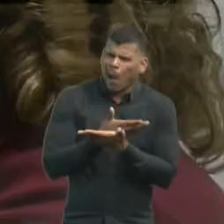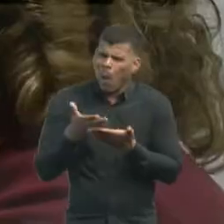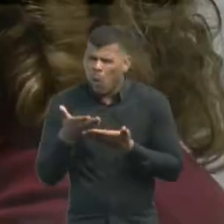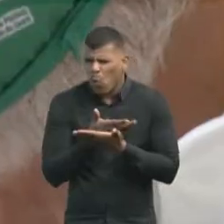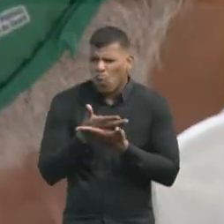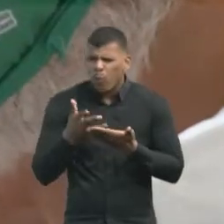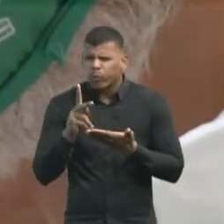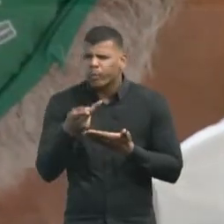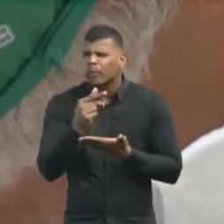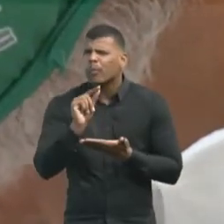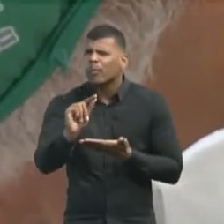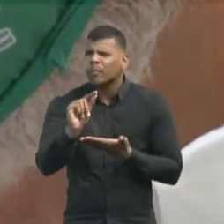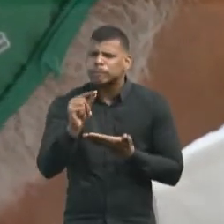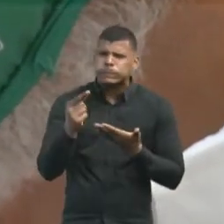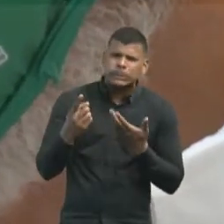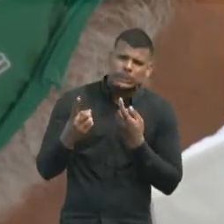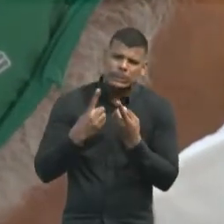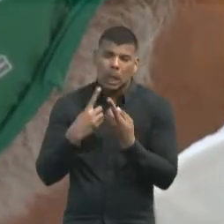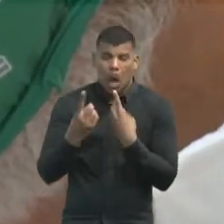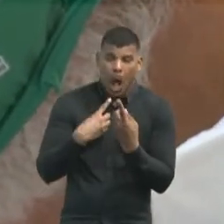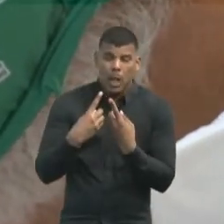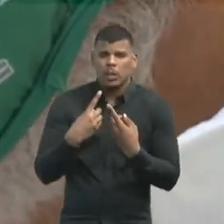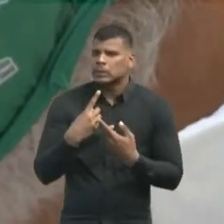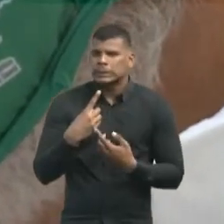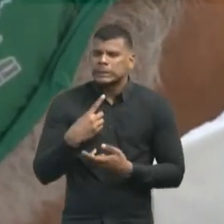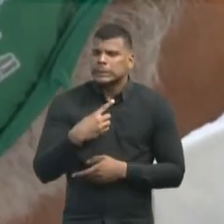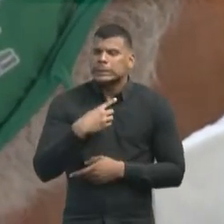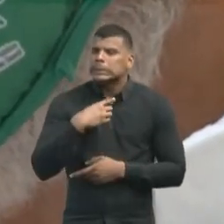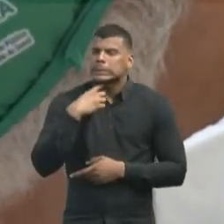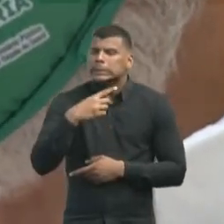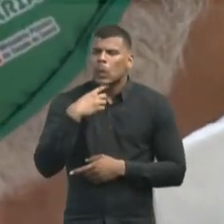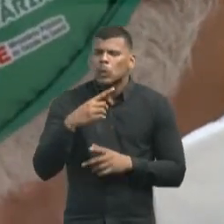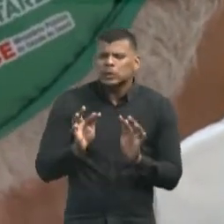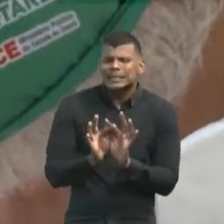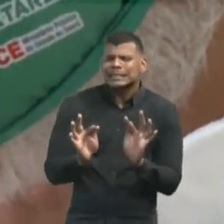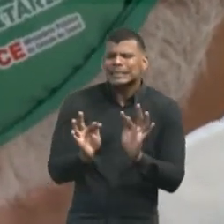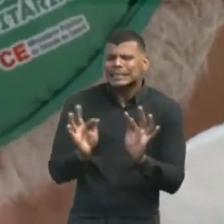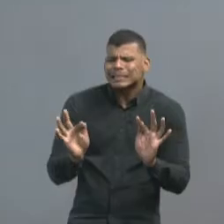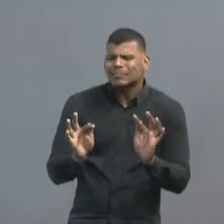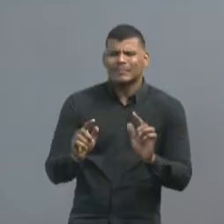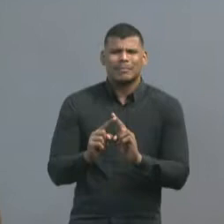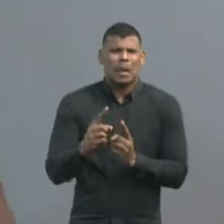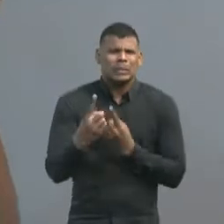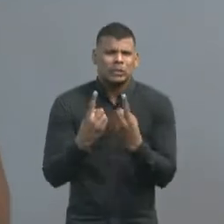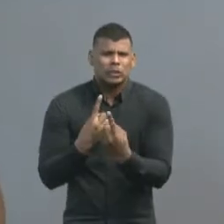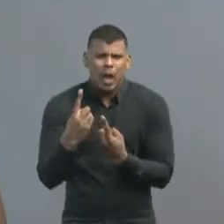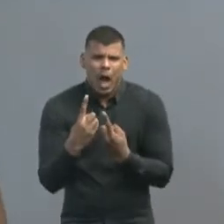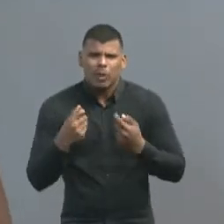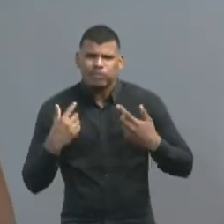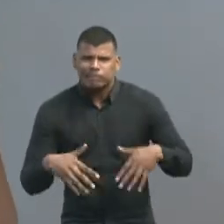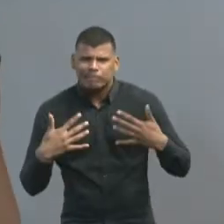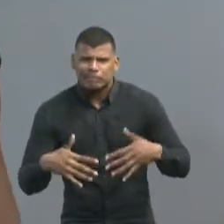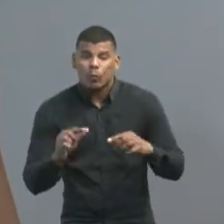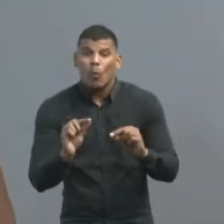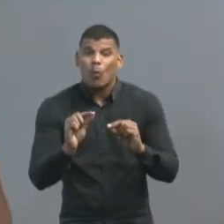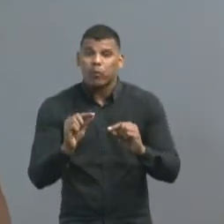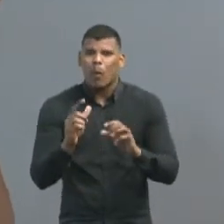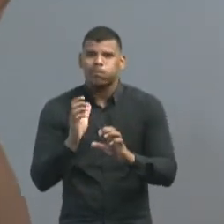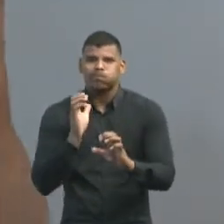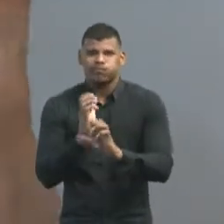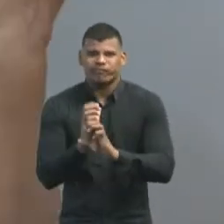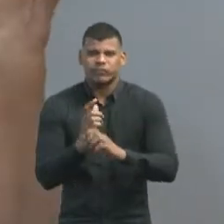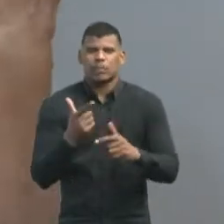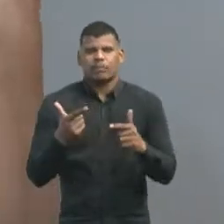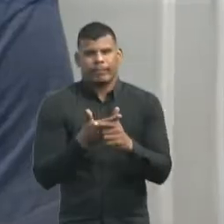situações, a falta de diálogo torna algo simples em um problema que pode se arrastar por muito tempo.